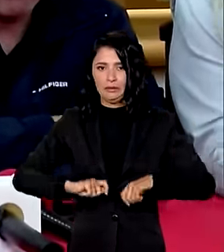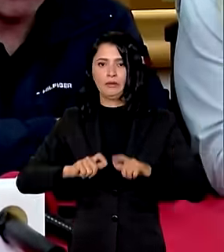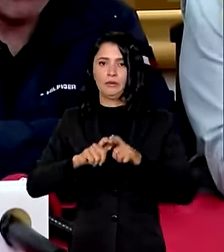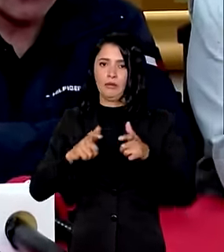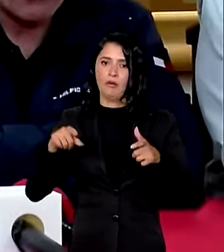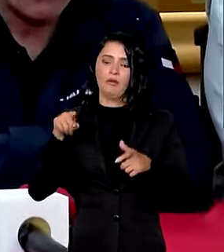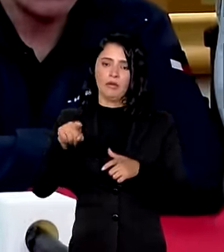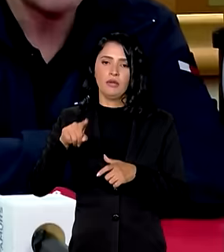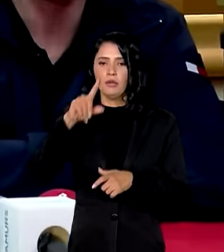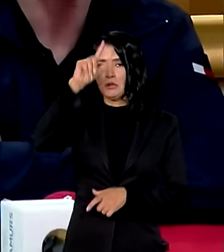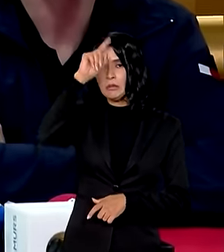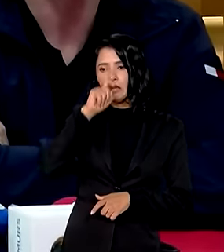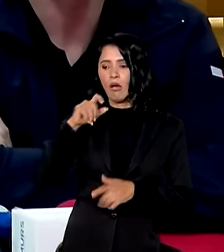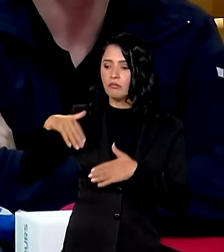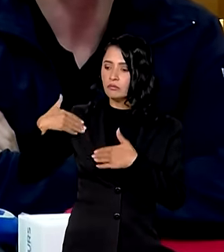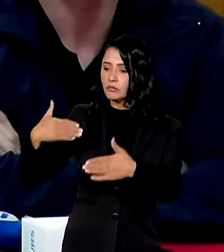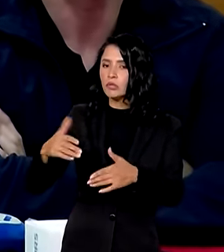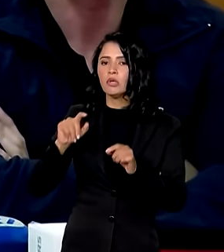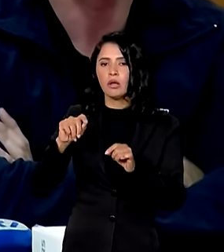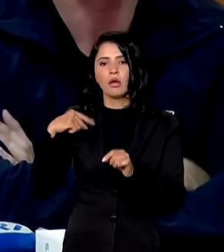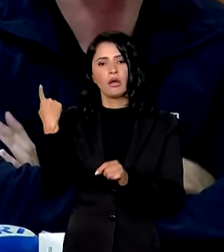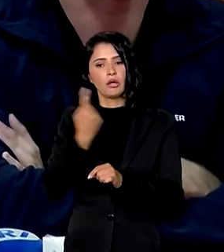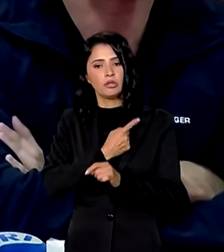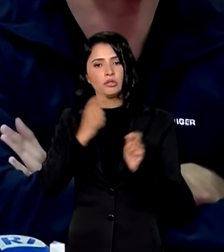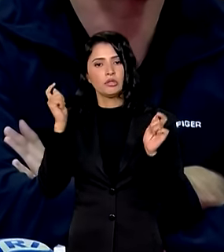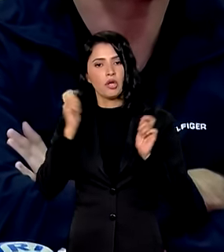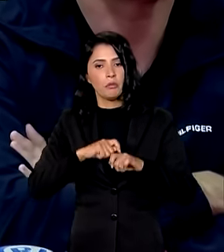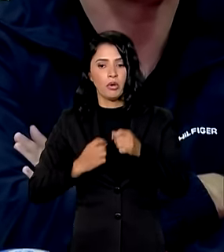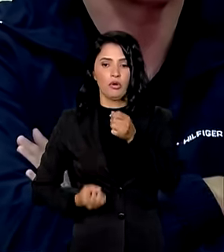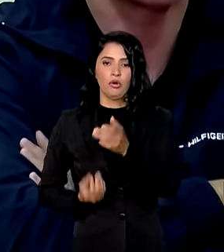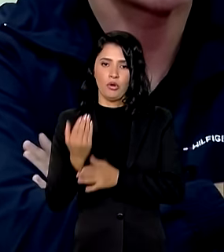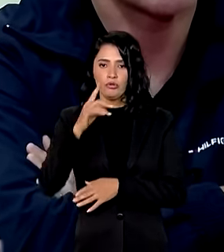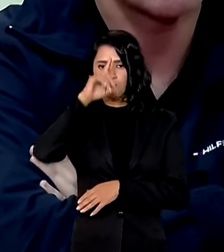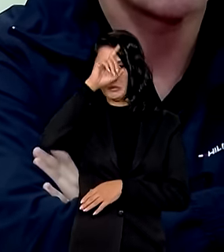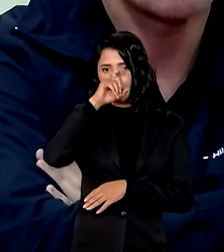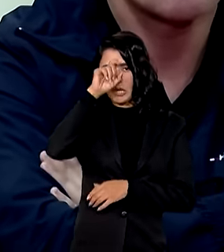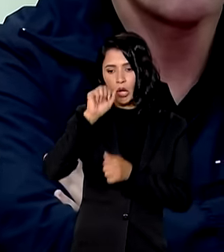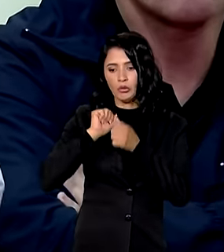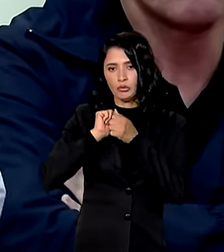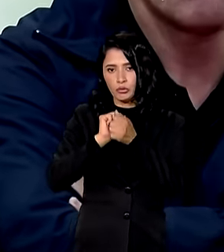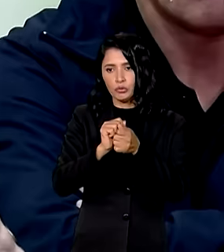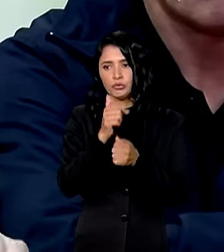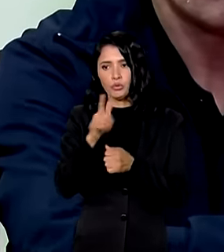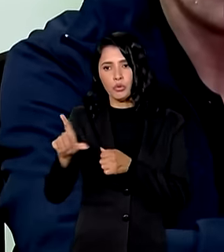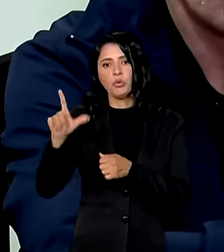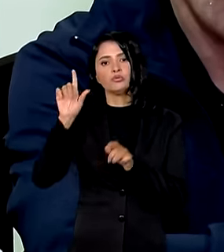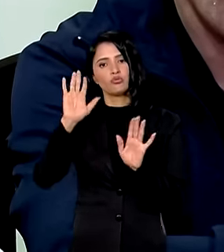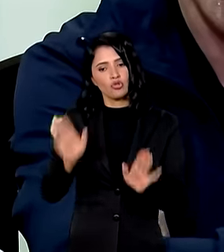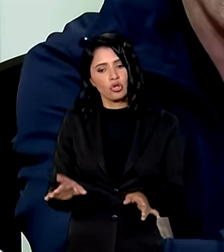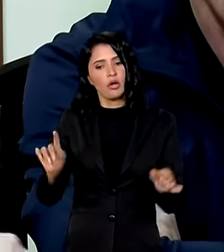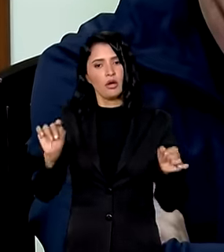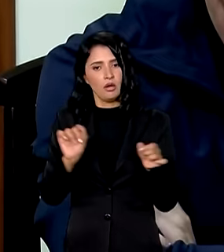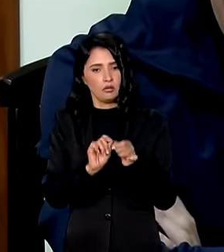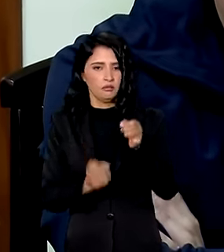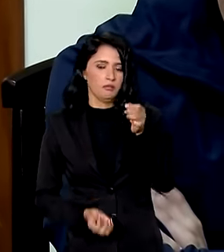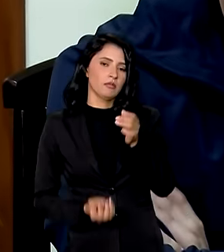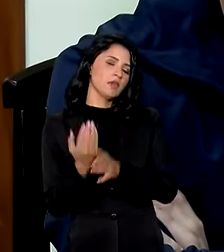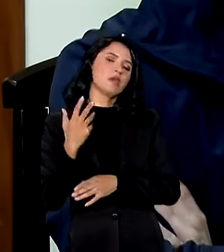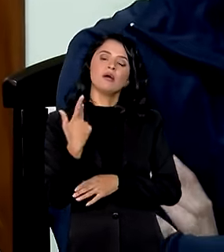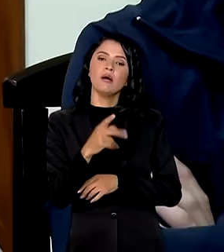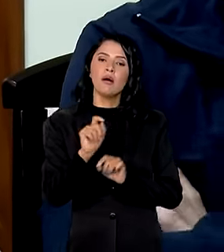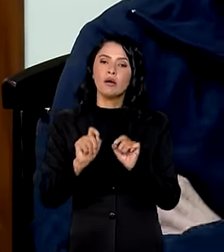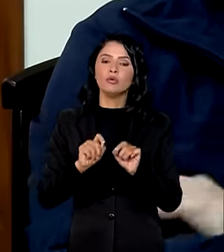desses hospitais a medida que tenhamos condições de implantação desses hospitais junto com os que estão sendo implantados